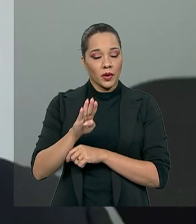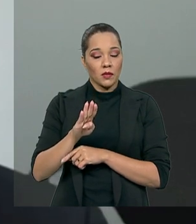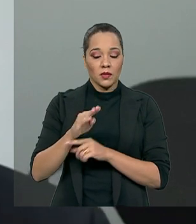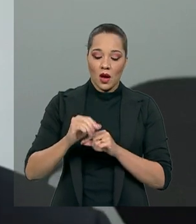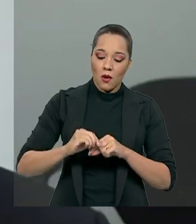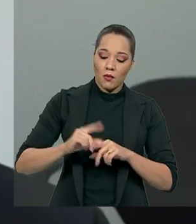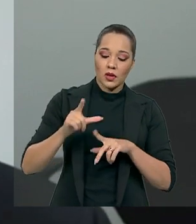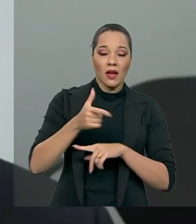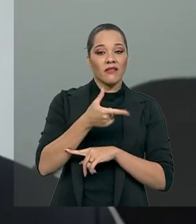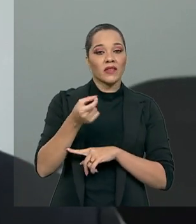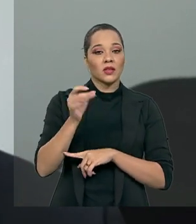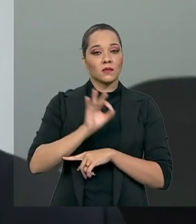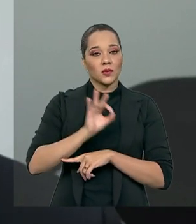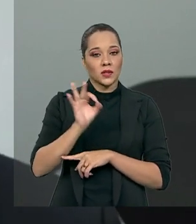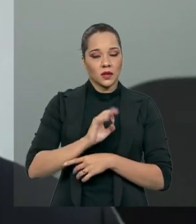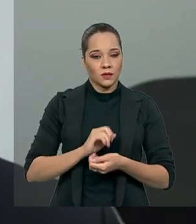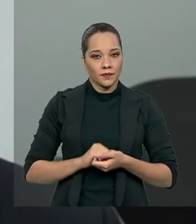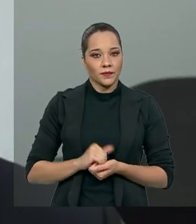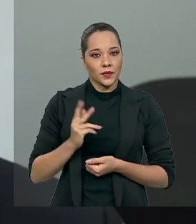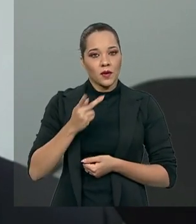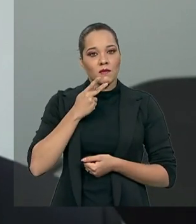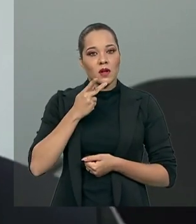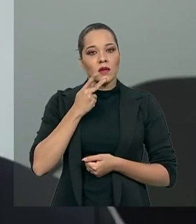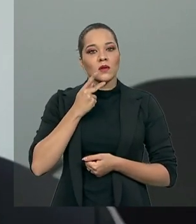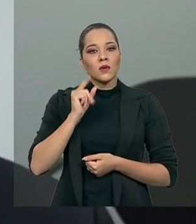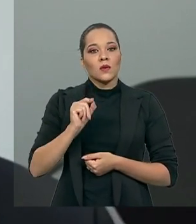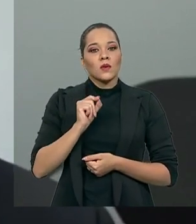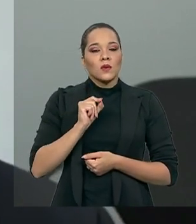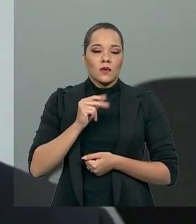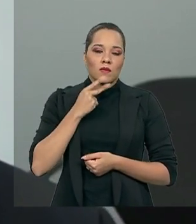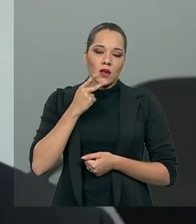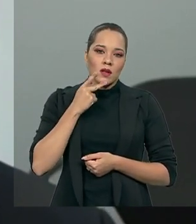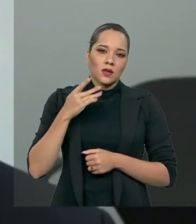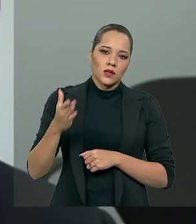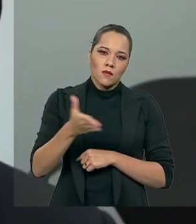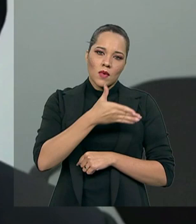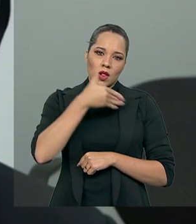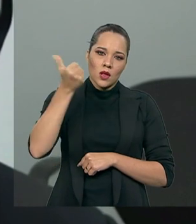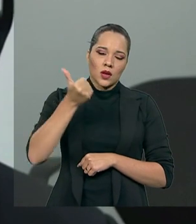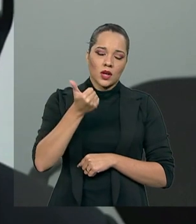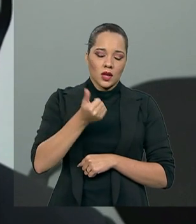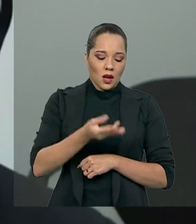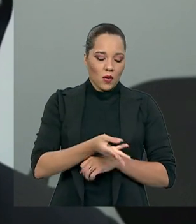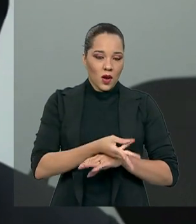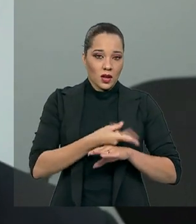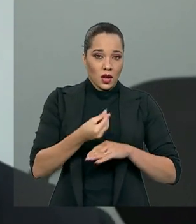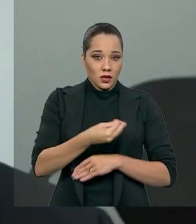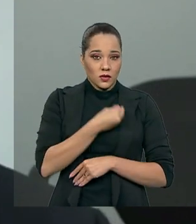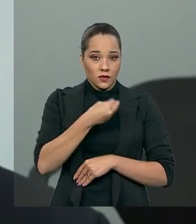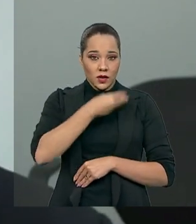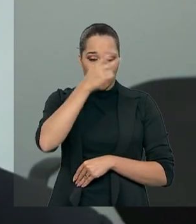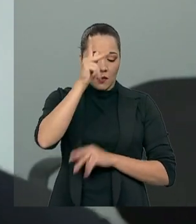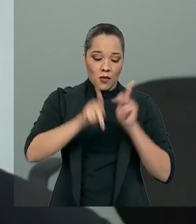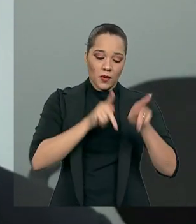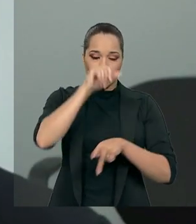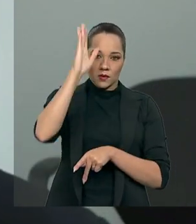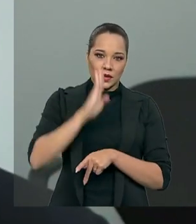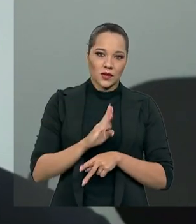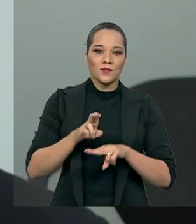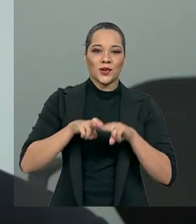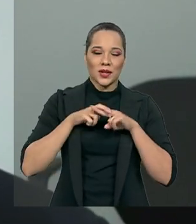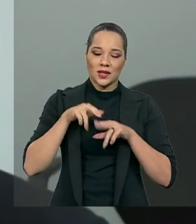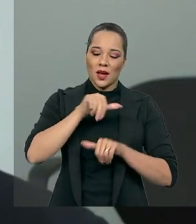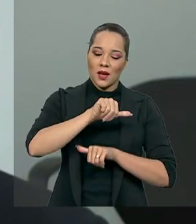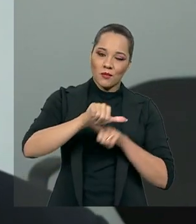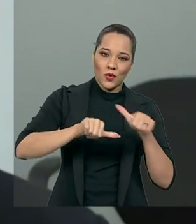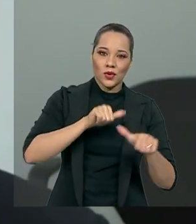20%. Então, o que nós estamos falando aqui é de melhoria da qualidade de vida dos brasileiros. Por isso, a reforma é muito